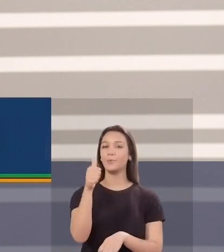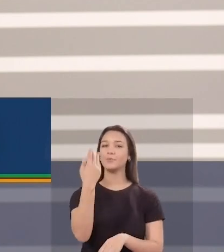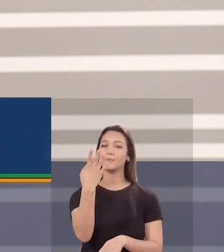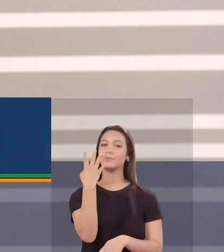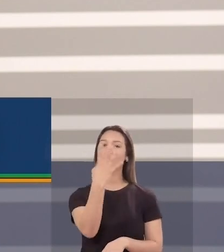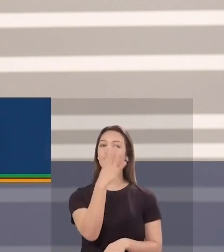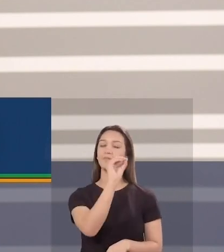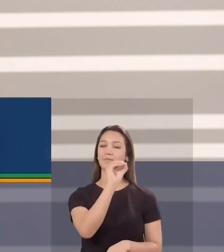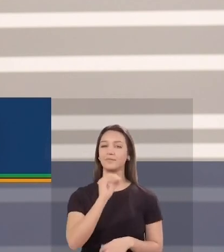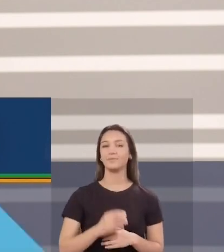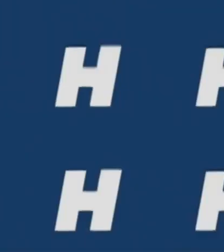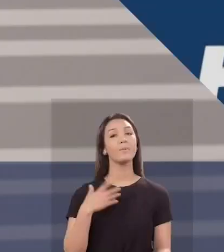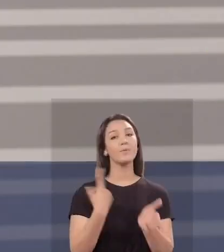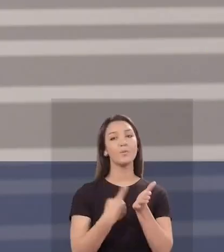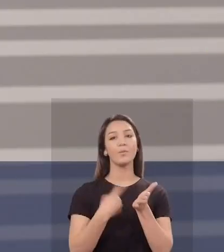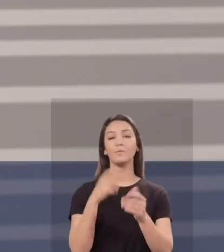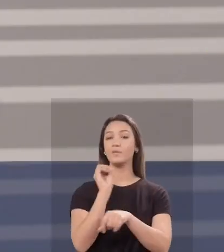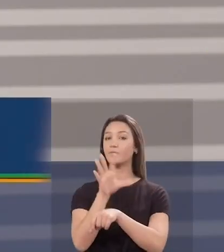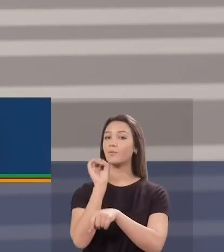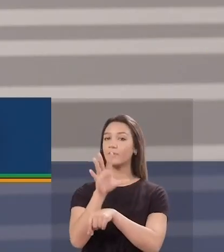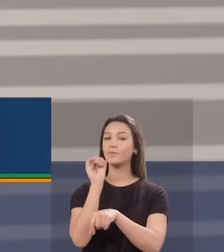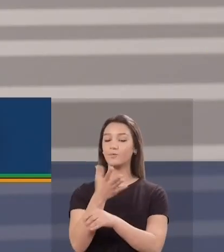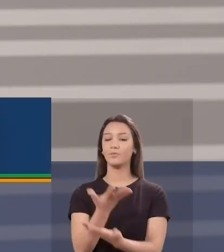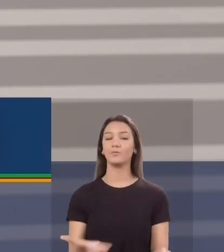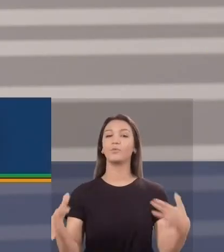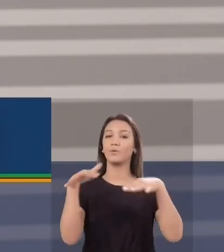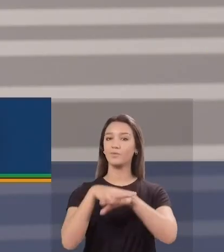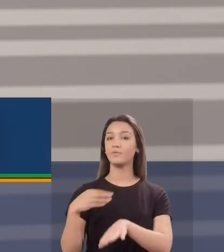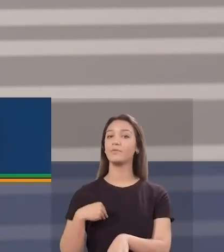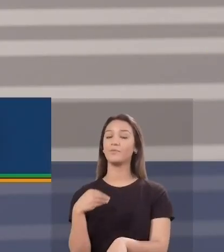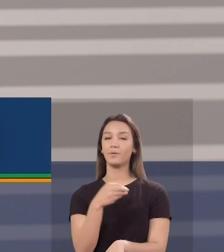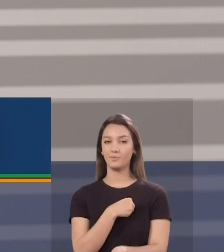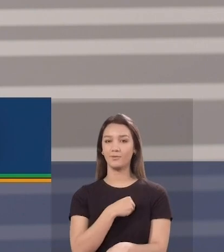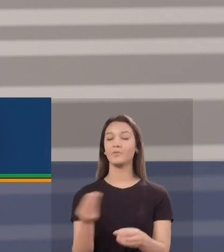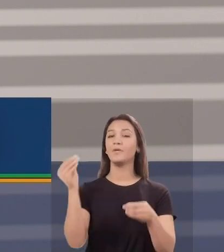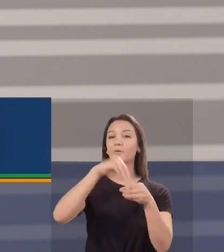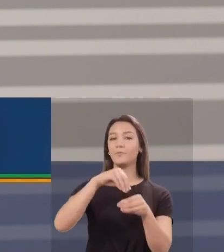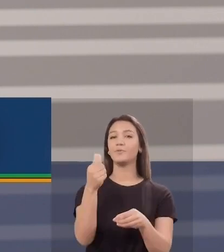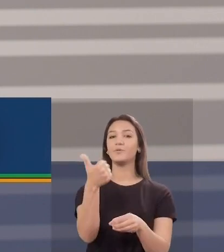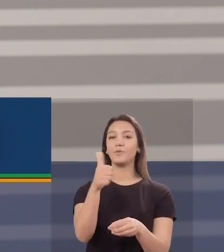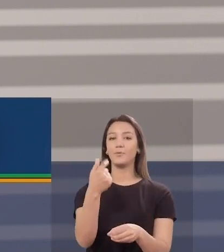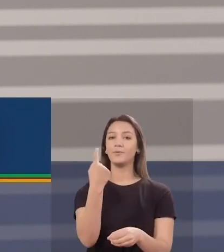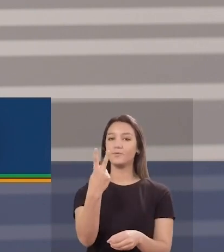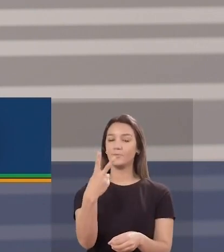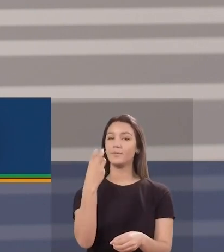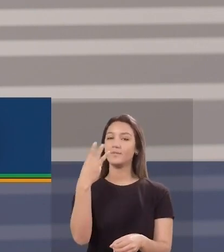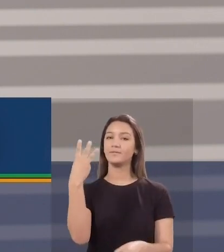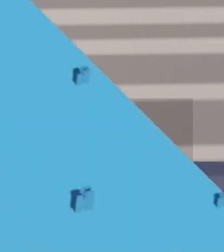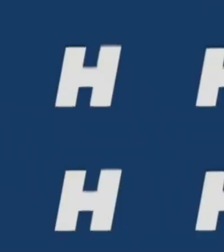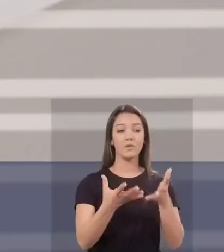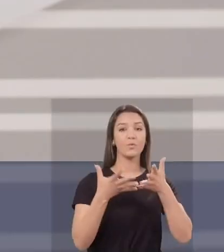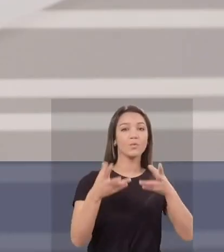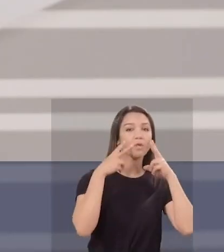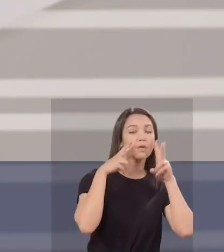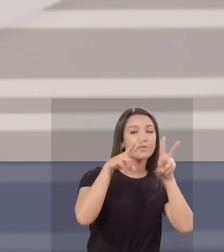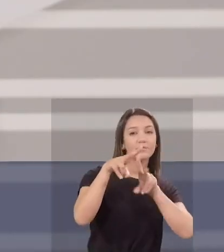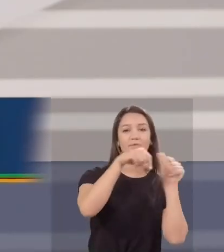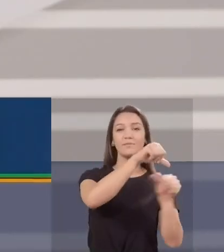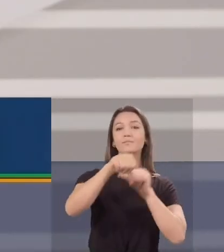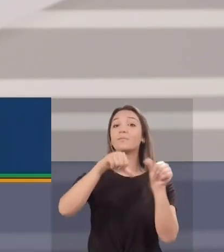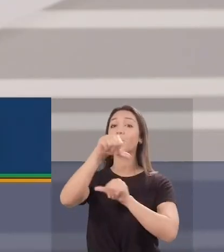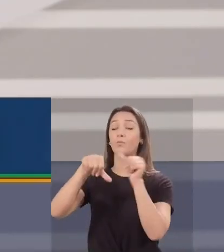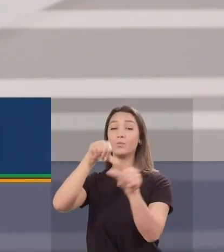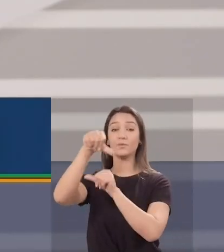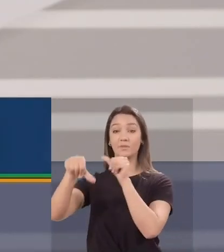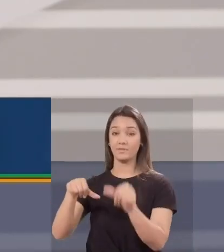11440. Meu compromisso é com a educação, inclusão social e saúde. Sou Edson da Rosa, 11233. Represento